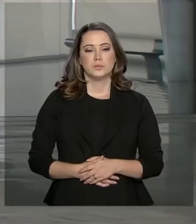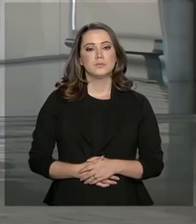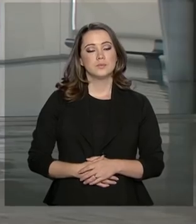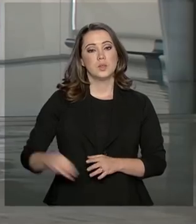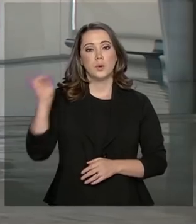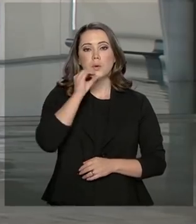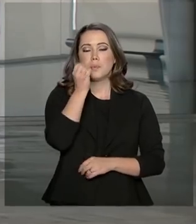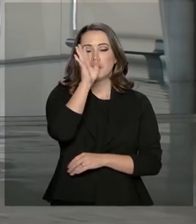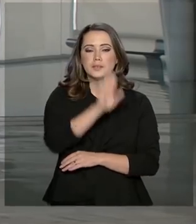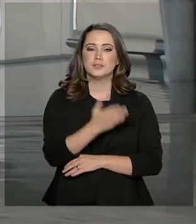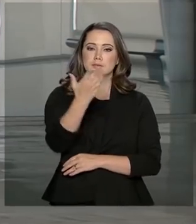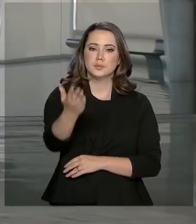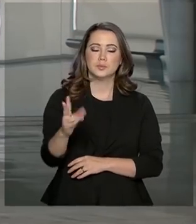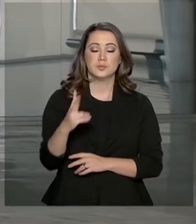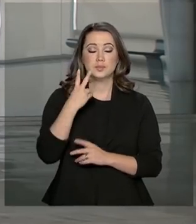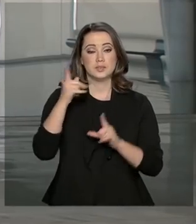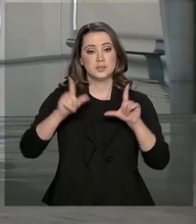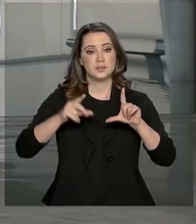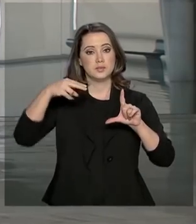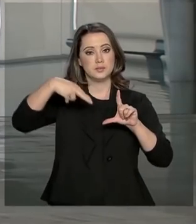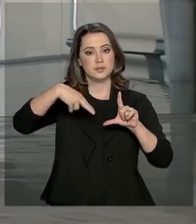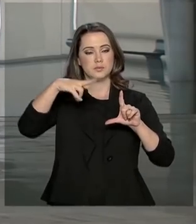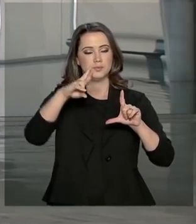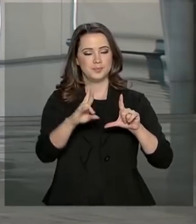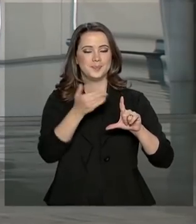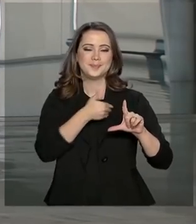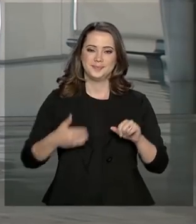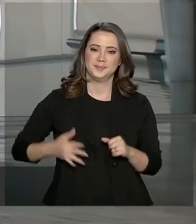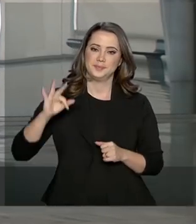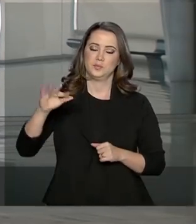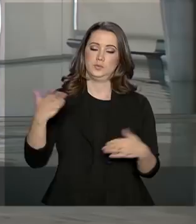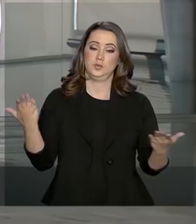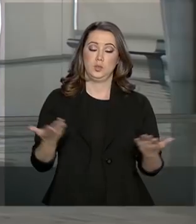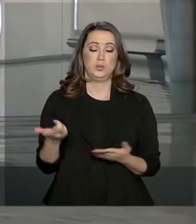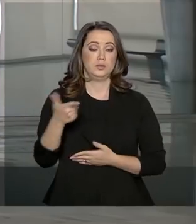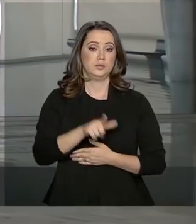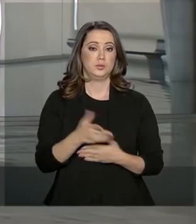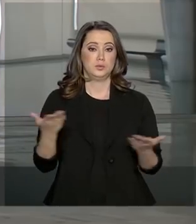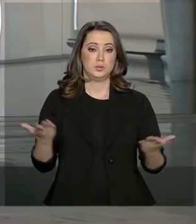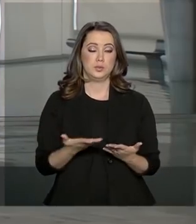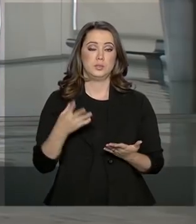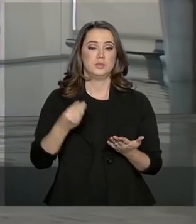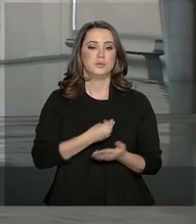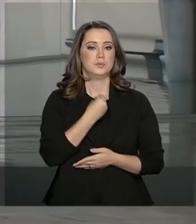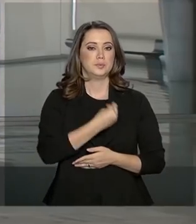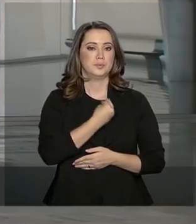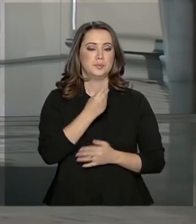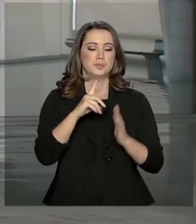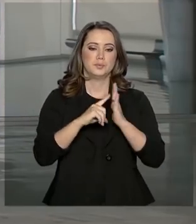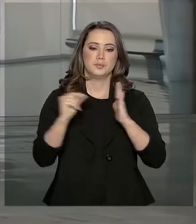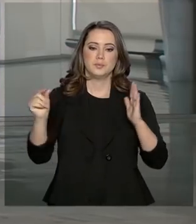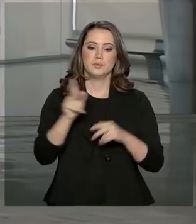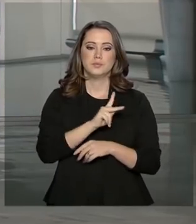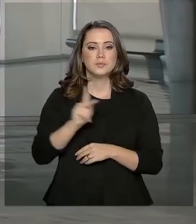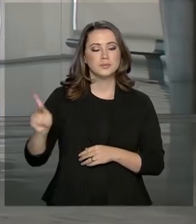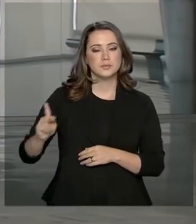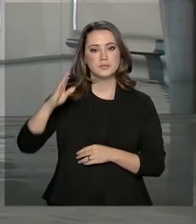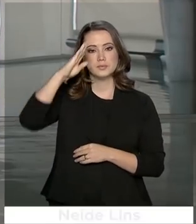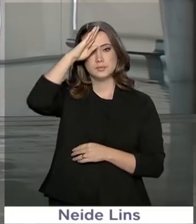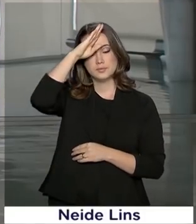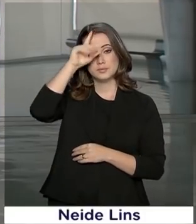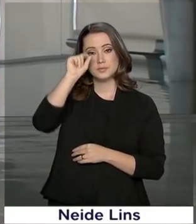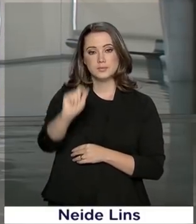Boa tarde para você que acompanha a NBR, a TV do Governo Federal. Falamos ao vivo do Palácio do Planalto, de onde o presidente da